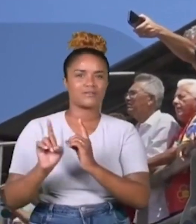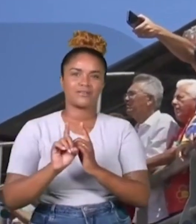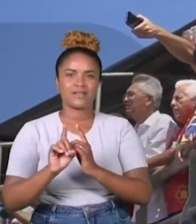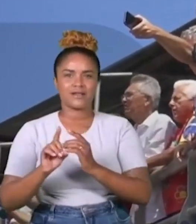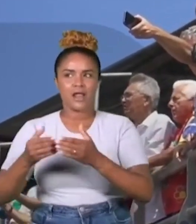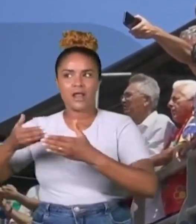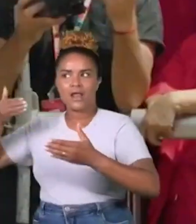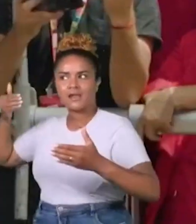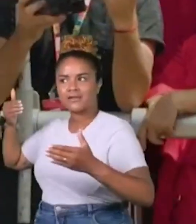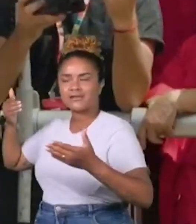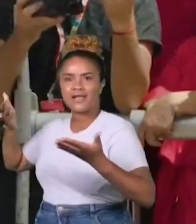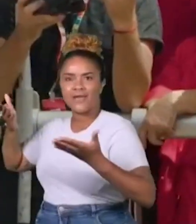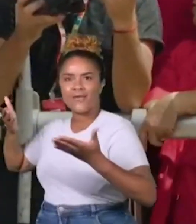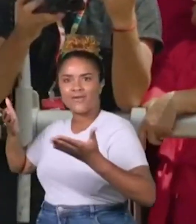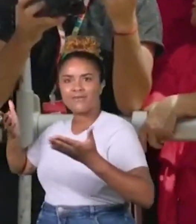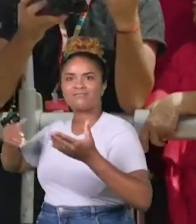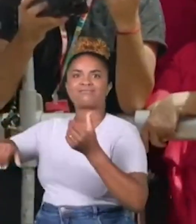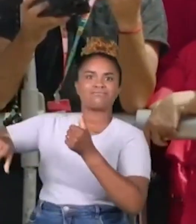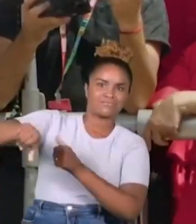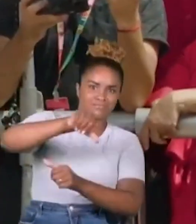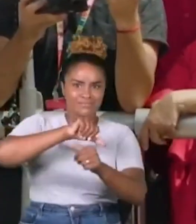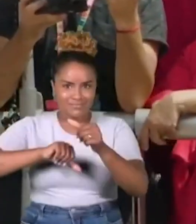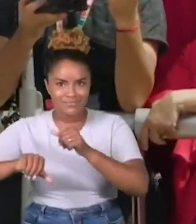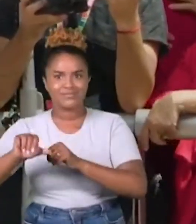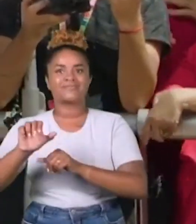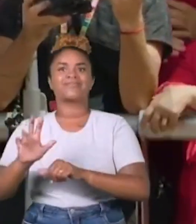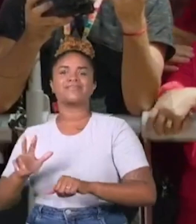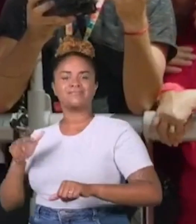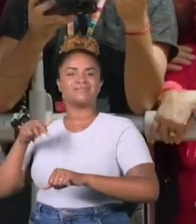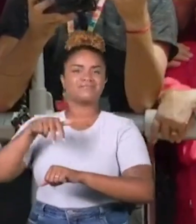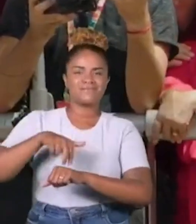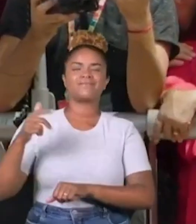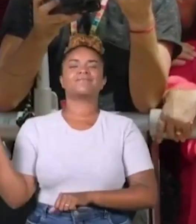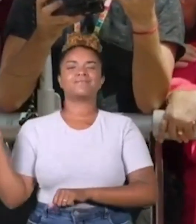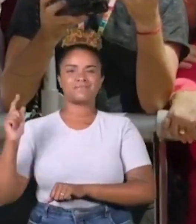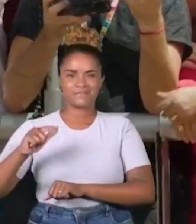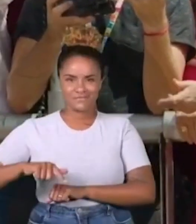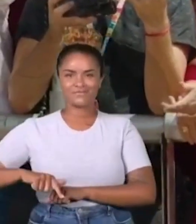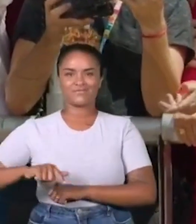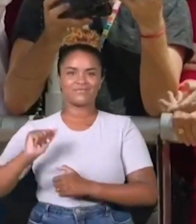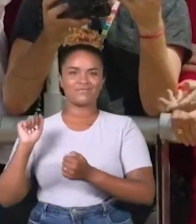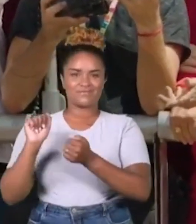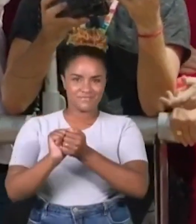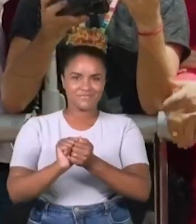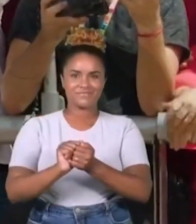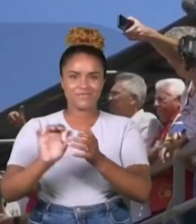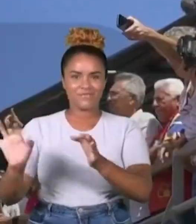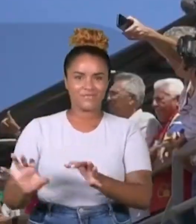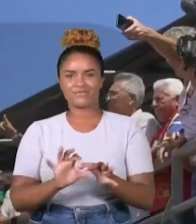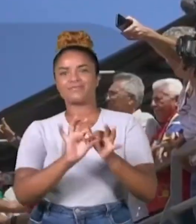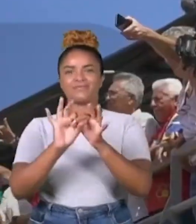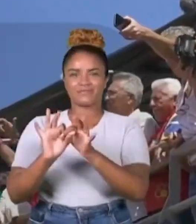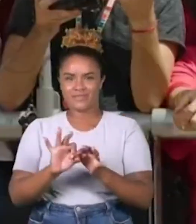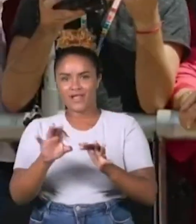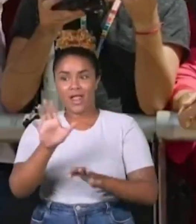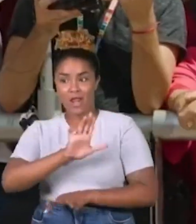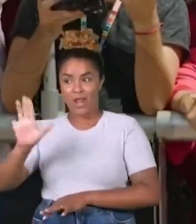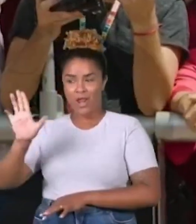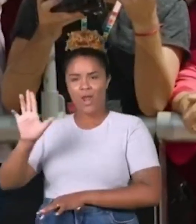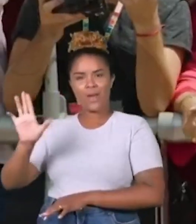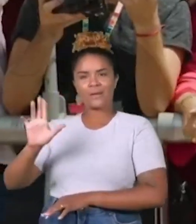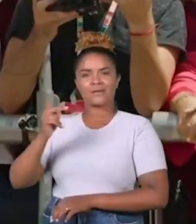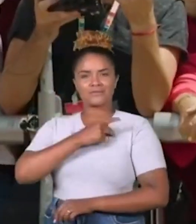colocou lá atrás. E agora a gente tem a oportunidade de repetir isso de novo e termos